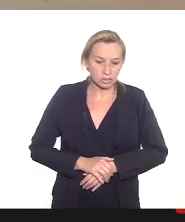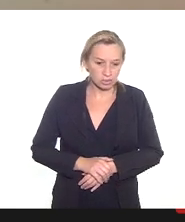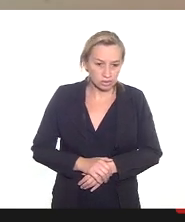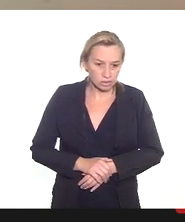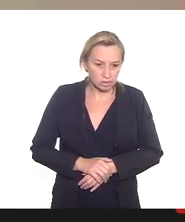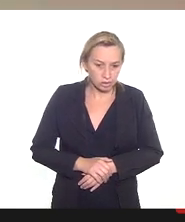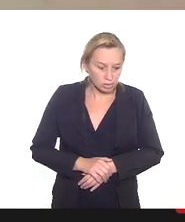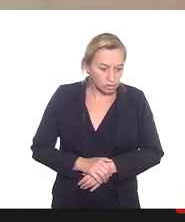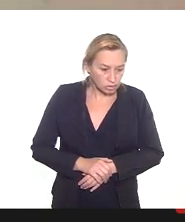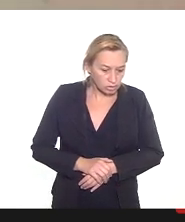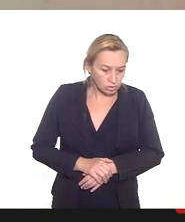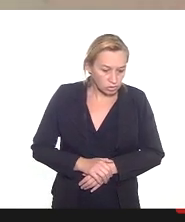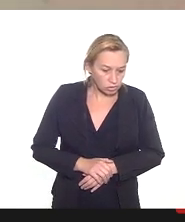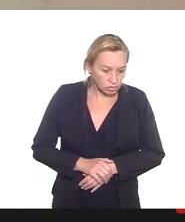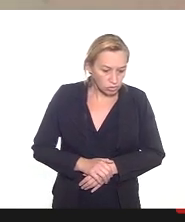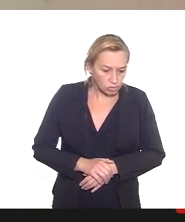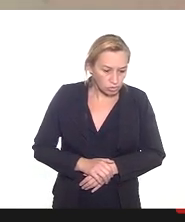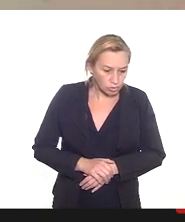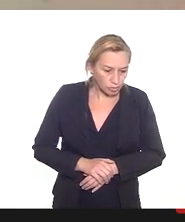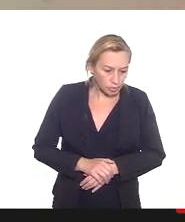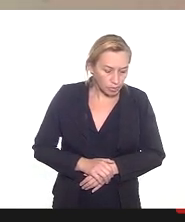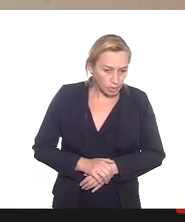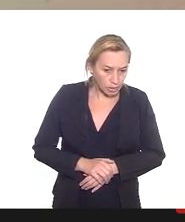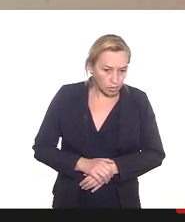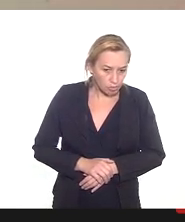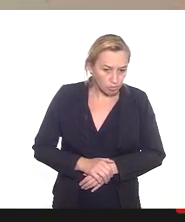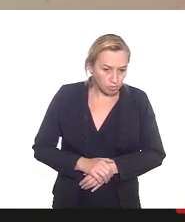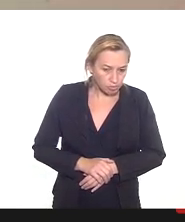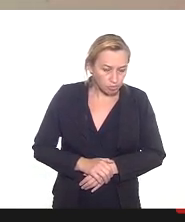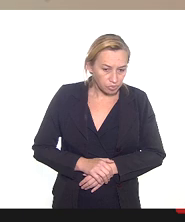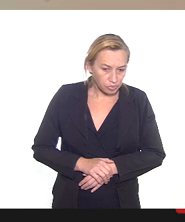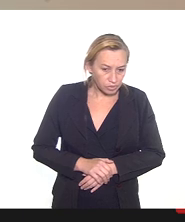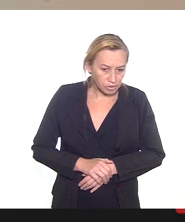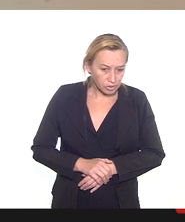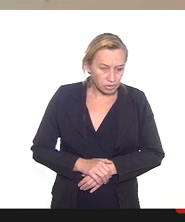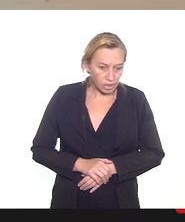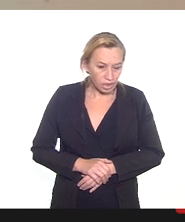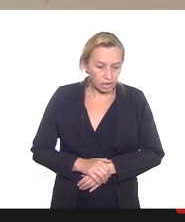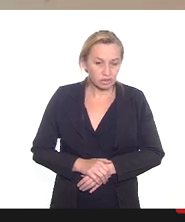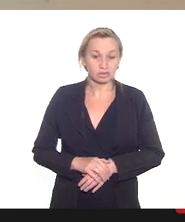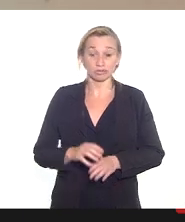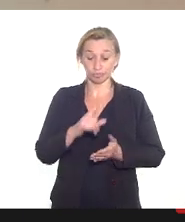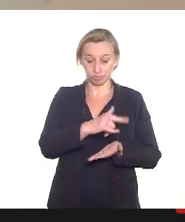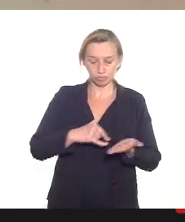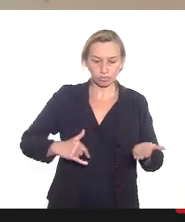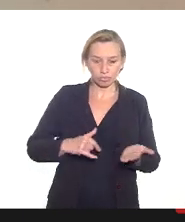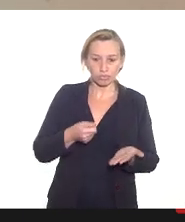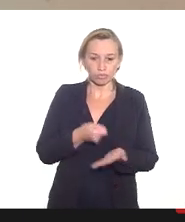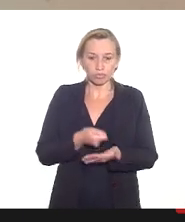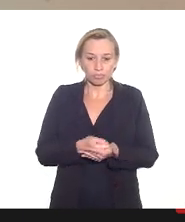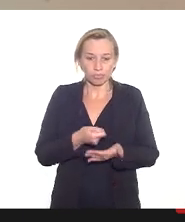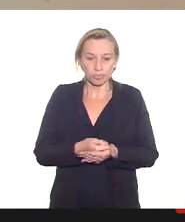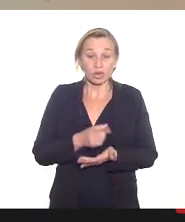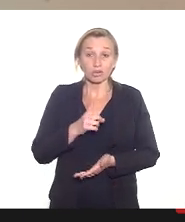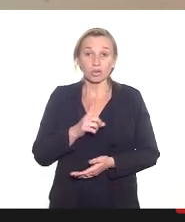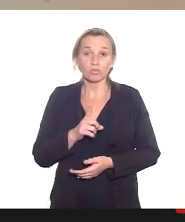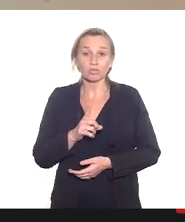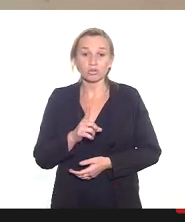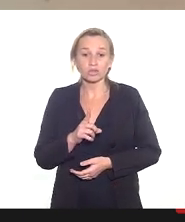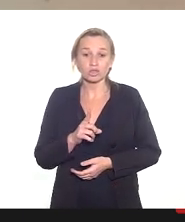ainda uma vez que há um pleito de que esse parecer esse documento essa exigência não seja